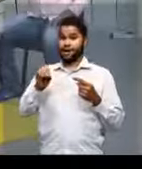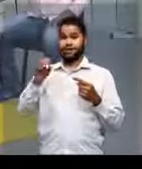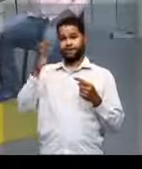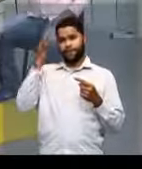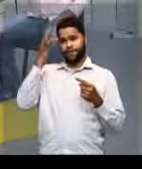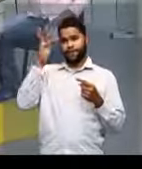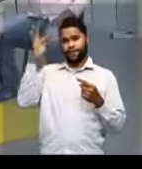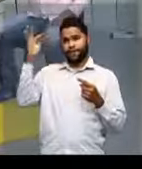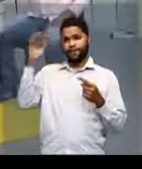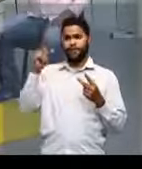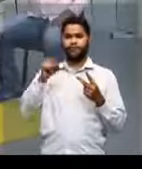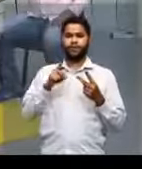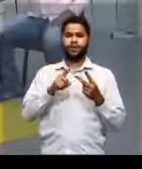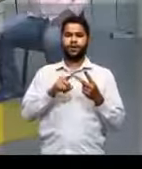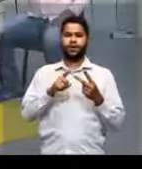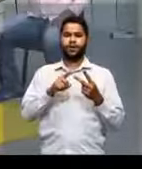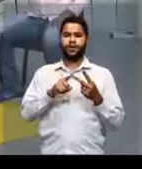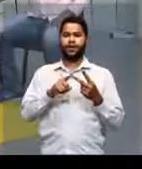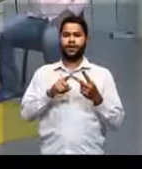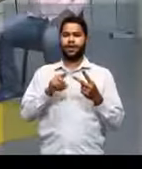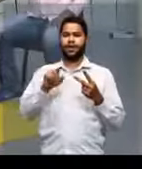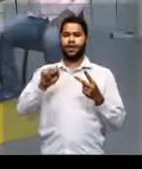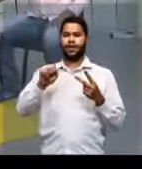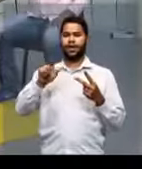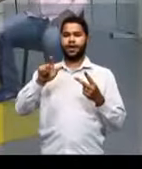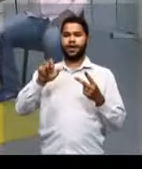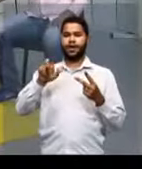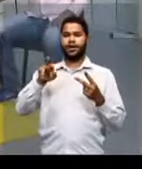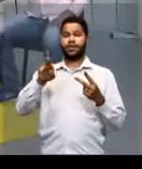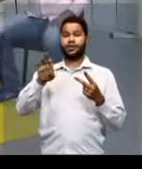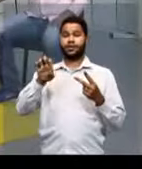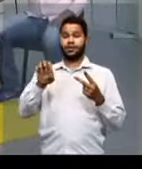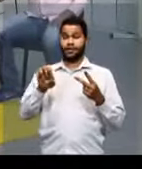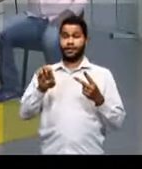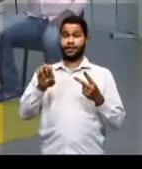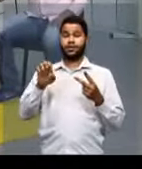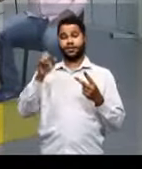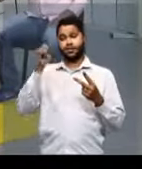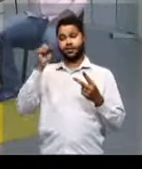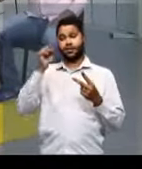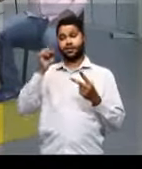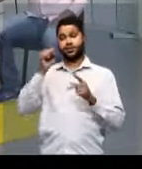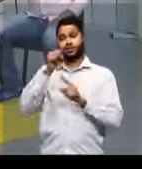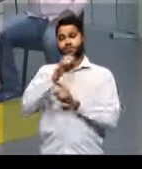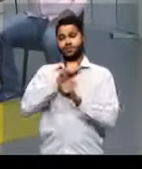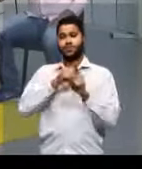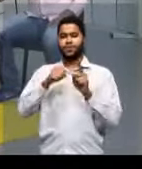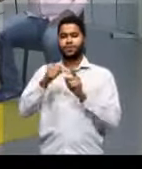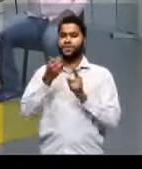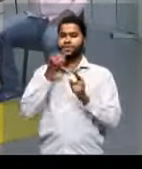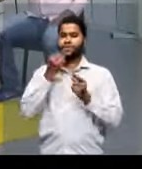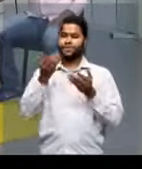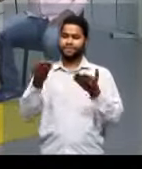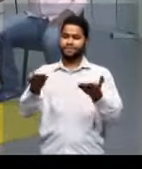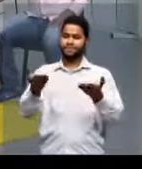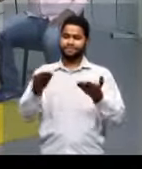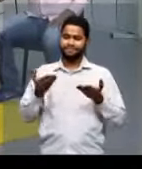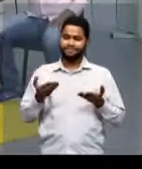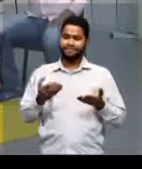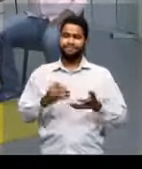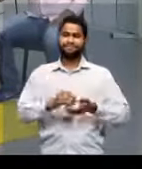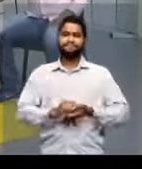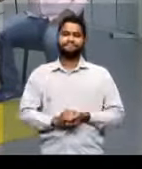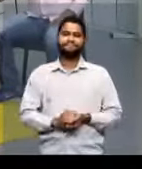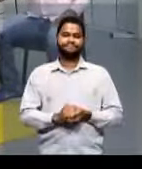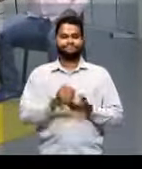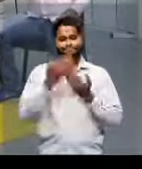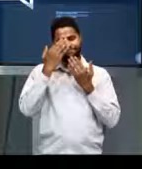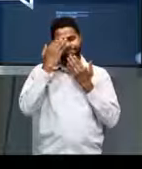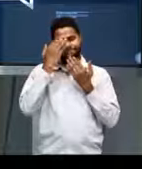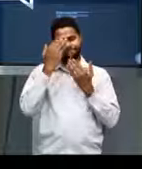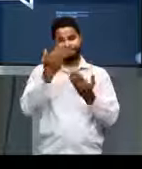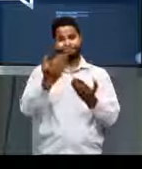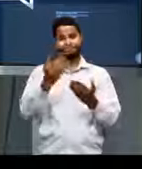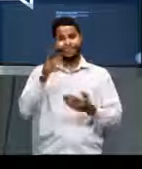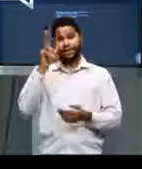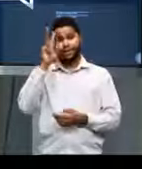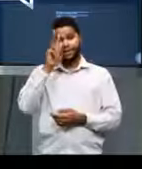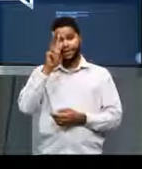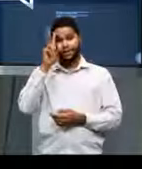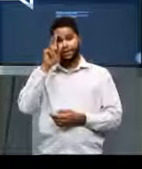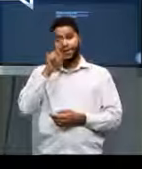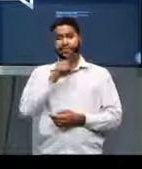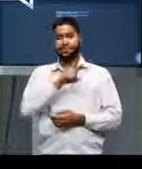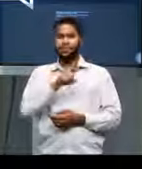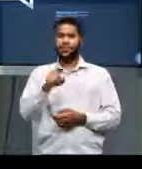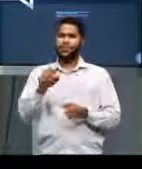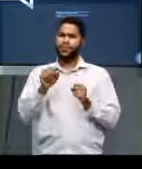Filosofia, e do professor Alexandre Marini, de Sociologia. Sejam bem-vindos, professores. Obrigado. Lembrando